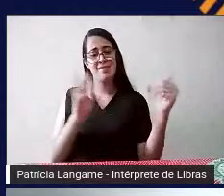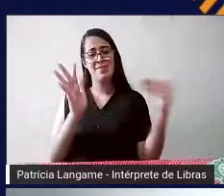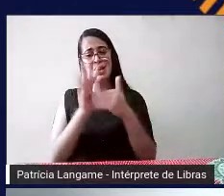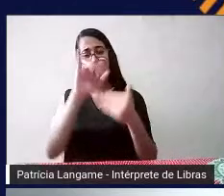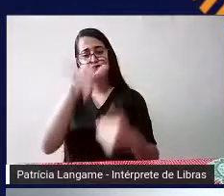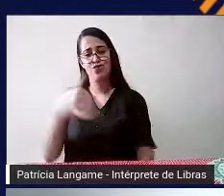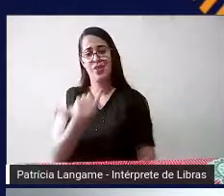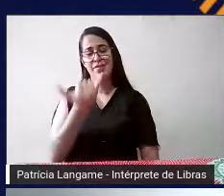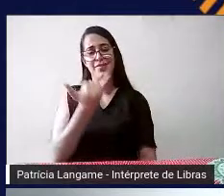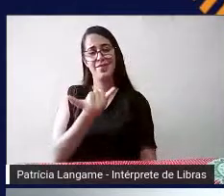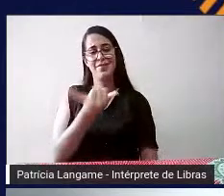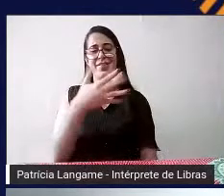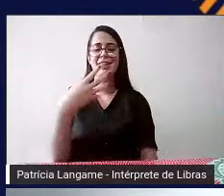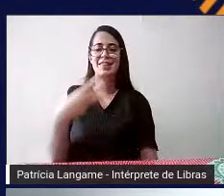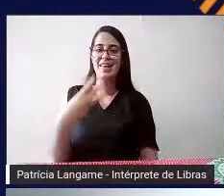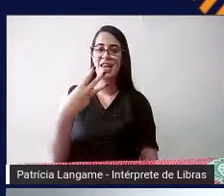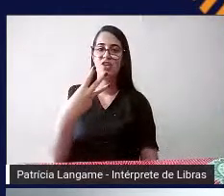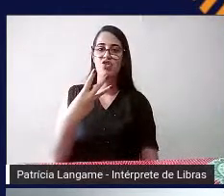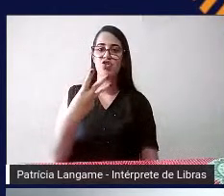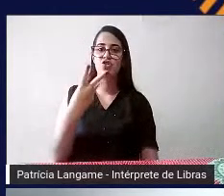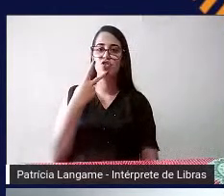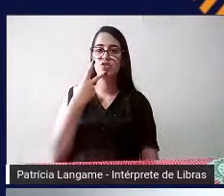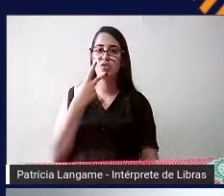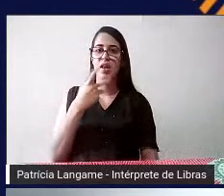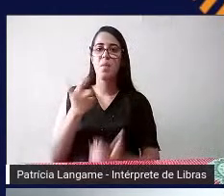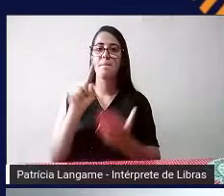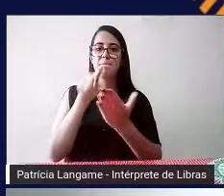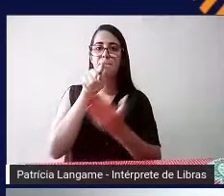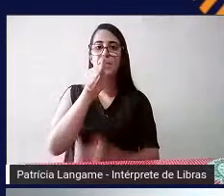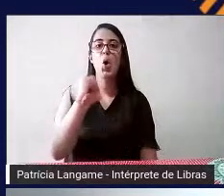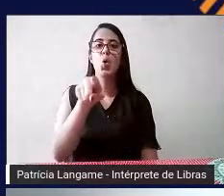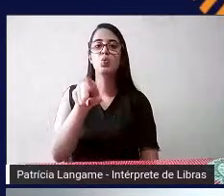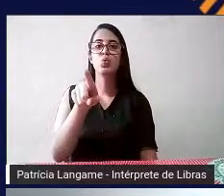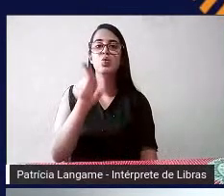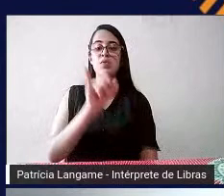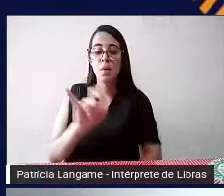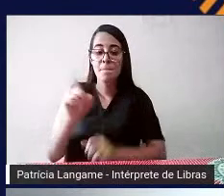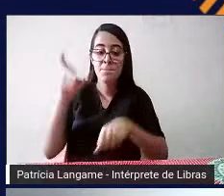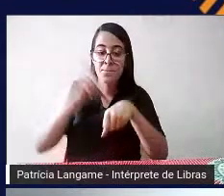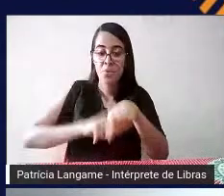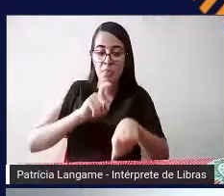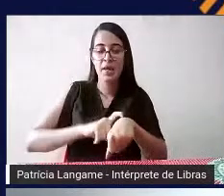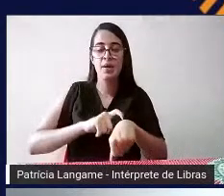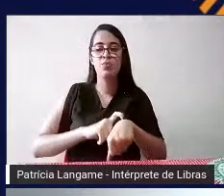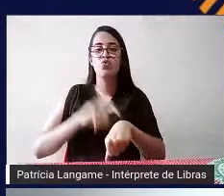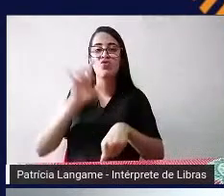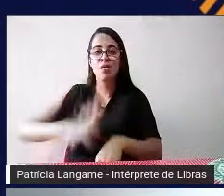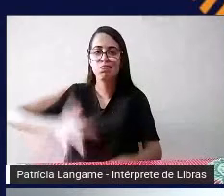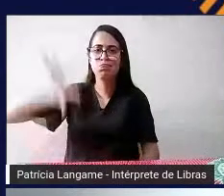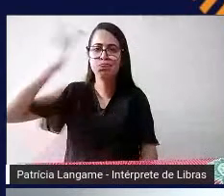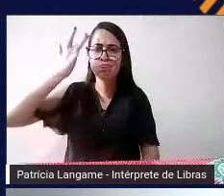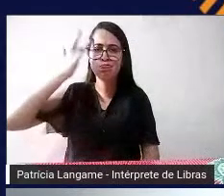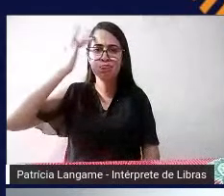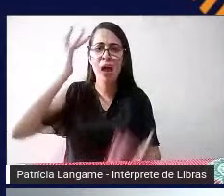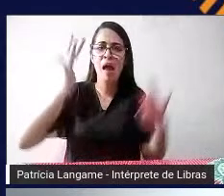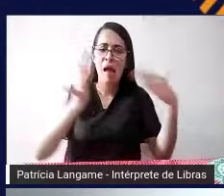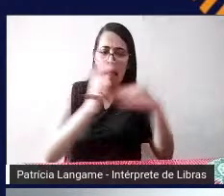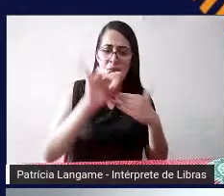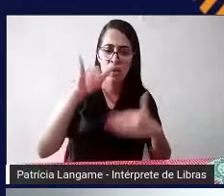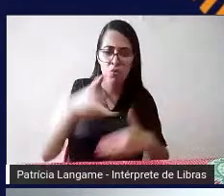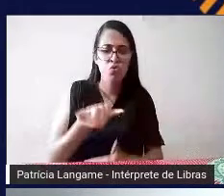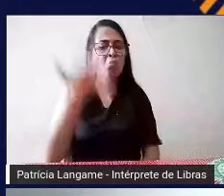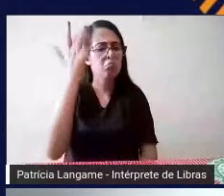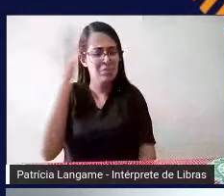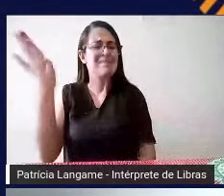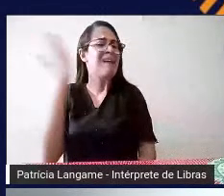3 marcado né então se você a partir do momento que você já decorou do A até o J você